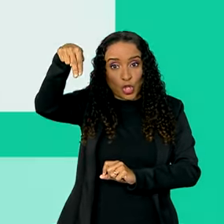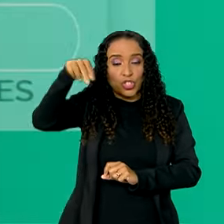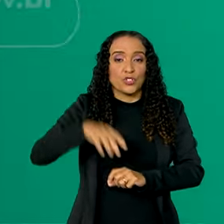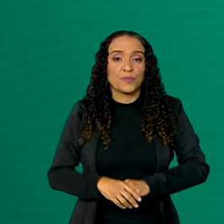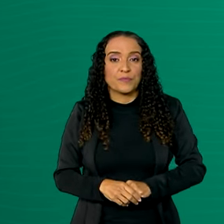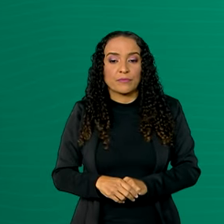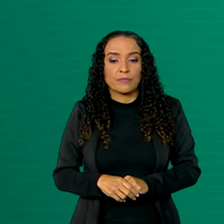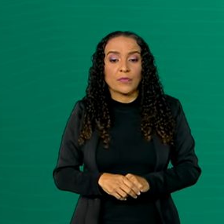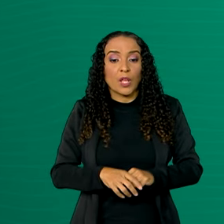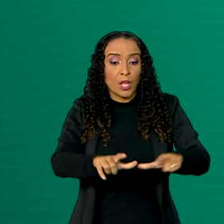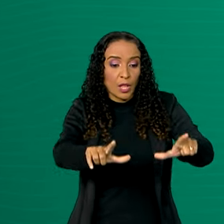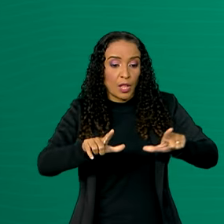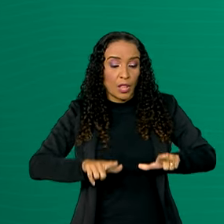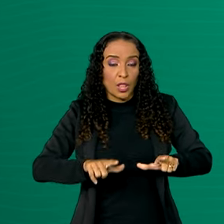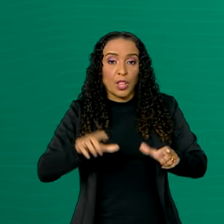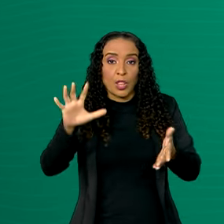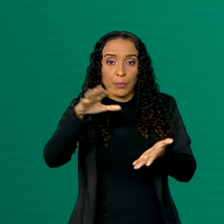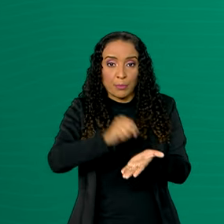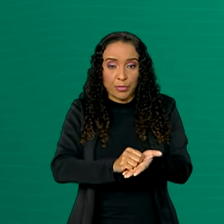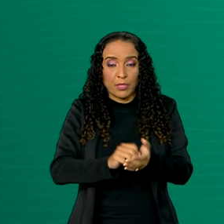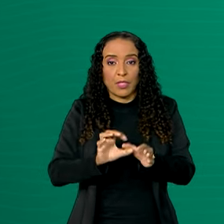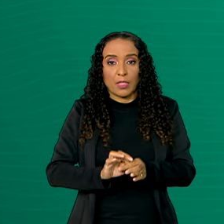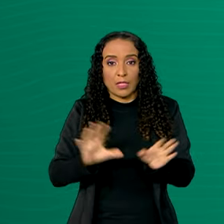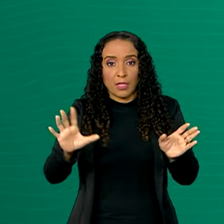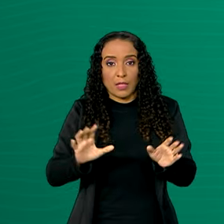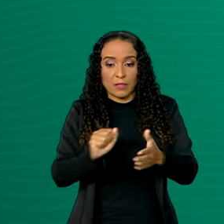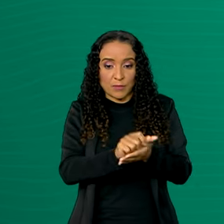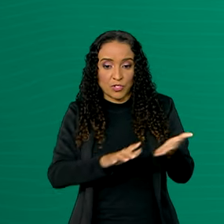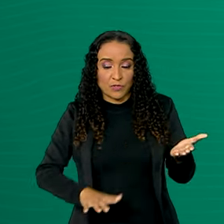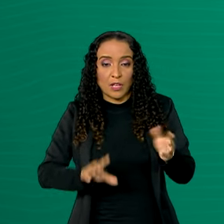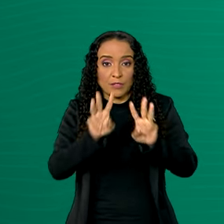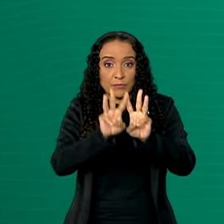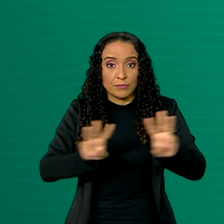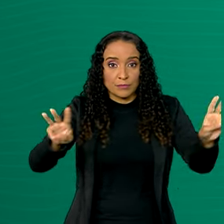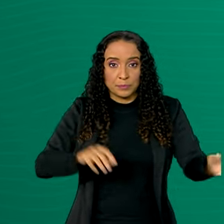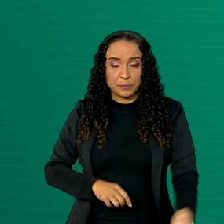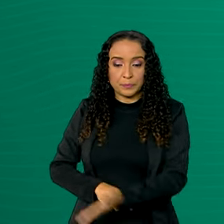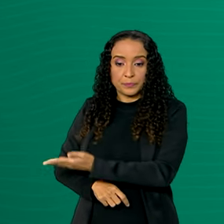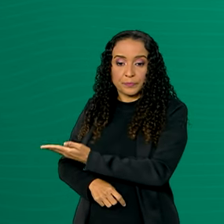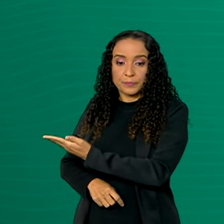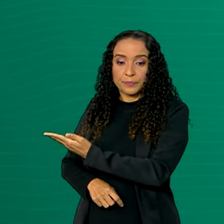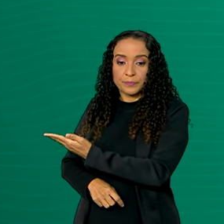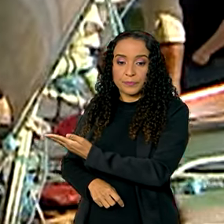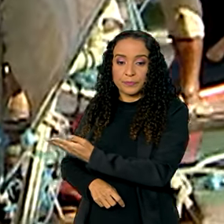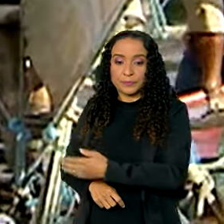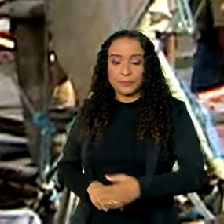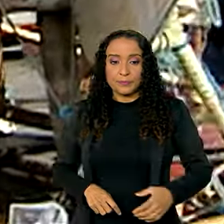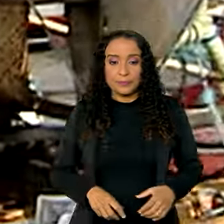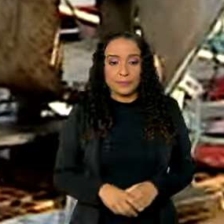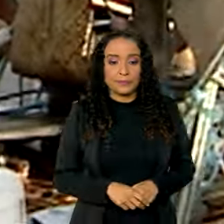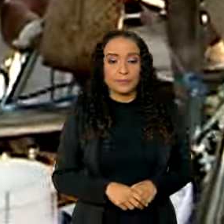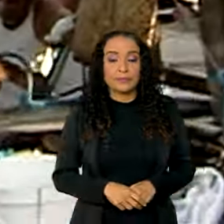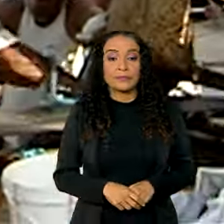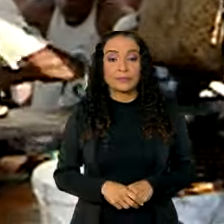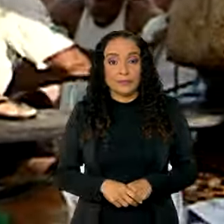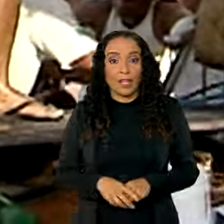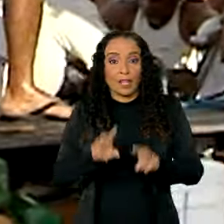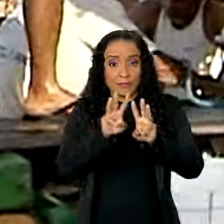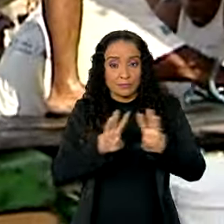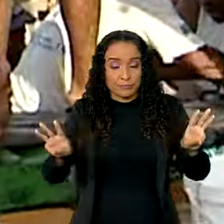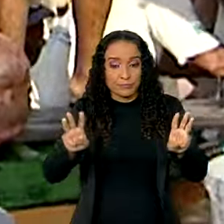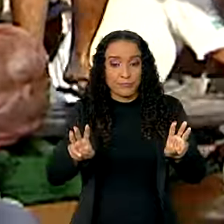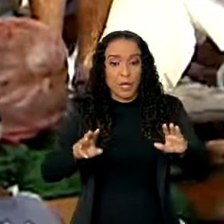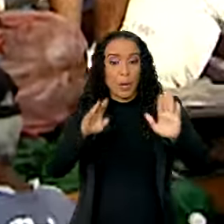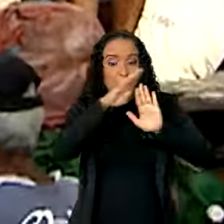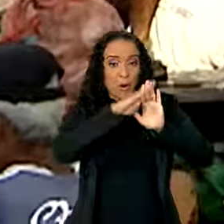A licença para atividade é feita por meio do portal Pesque Brasil. Pesque Brasil é um